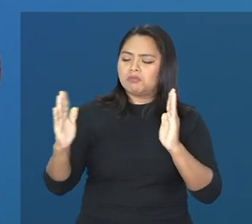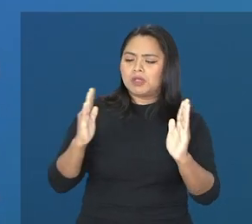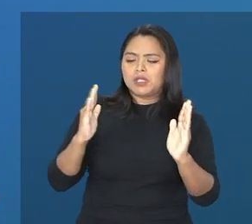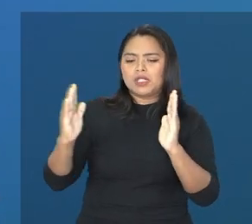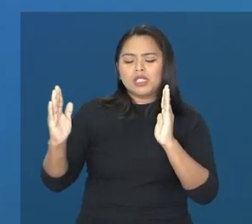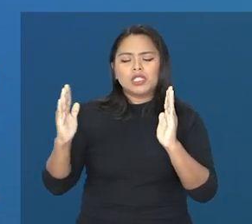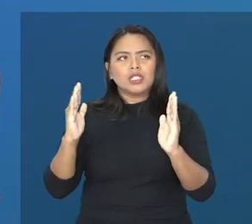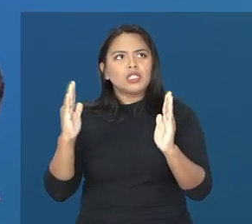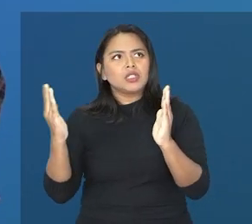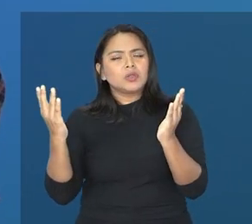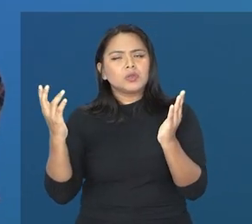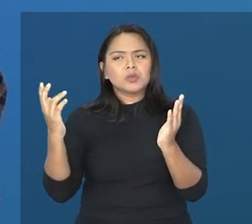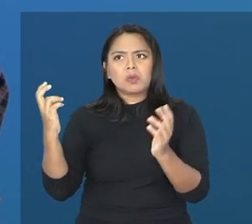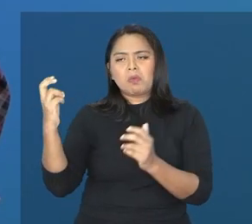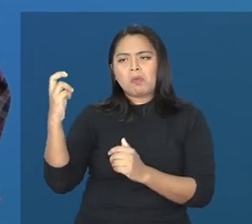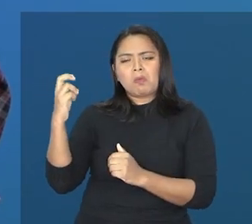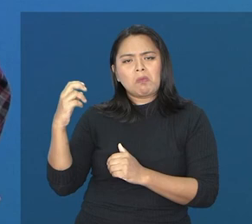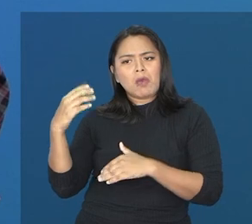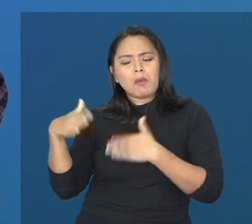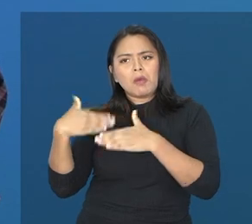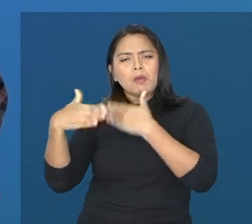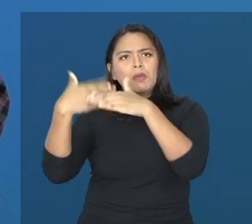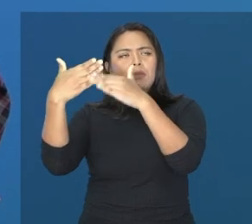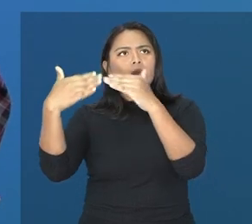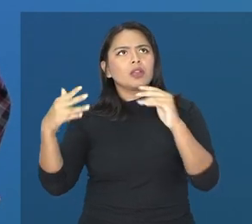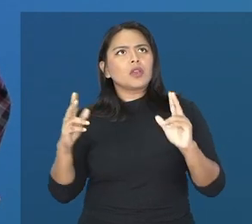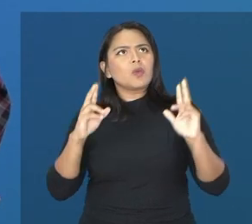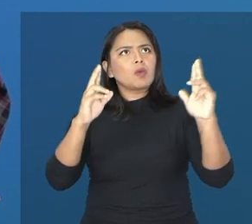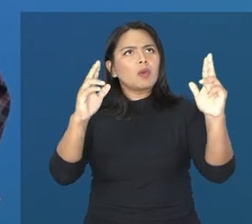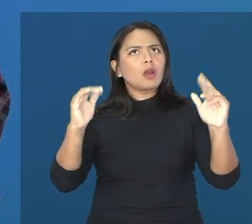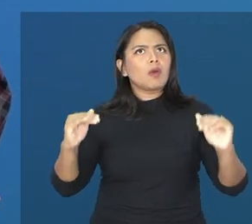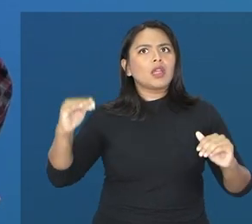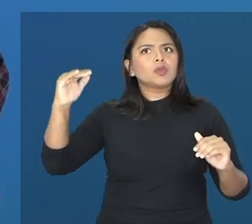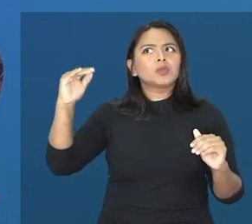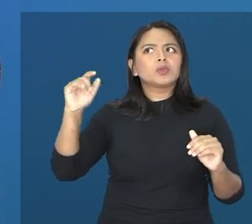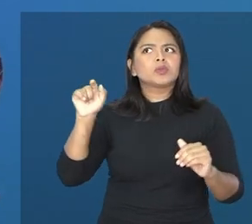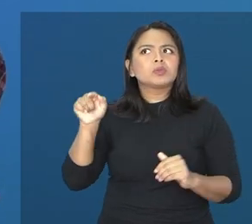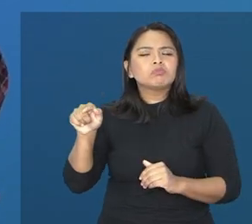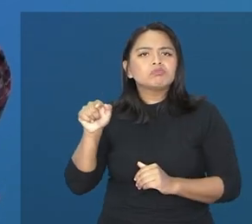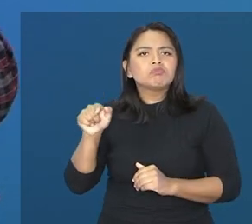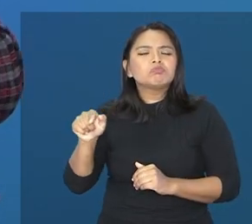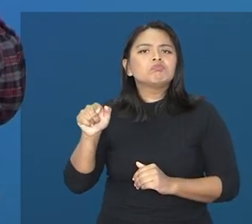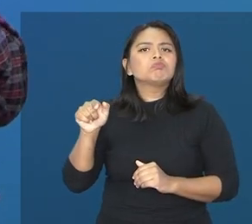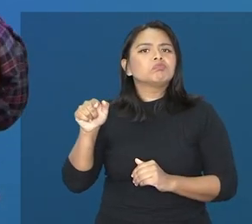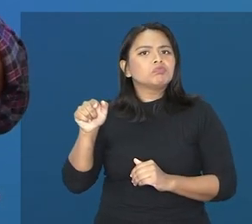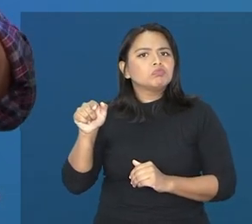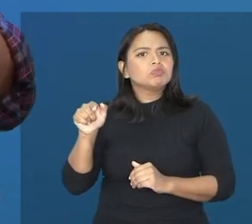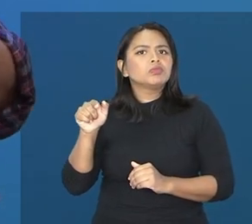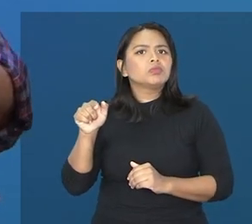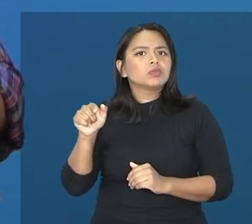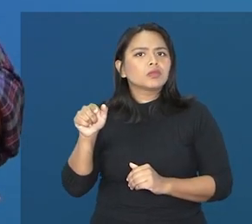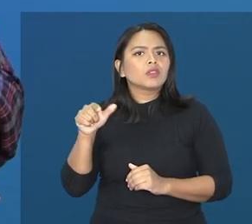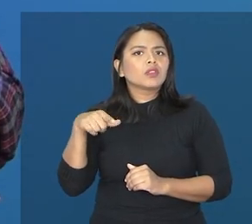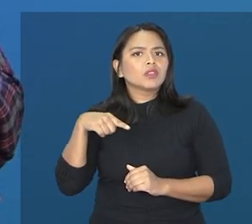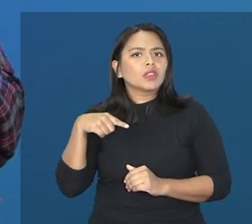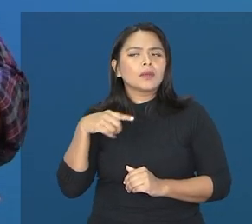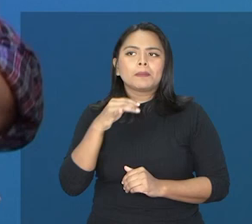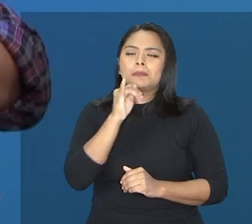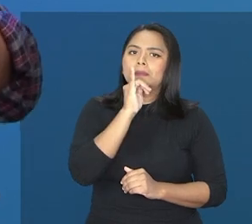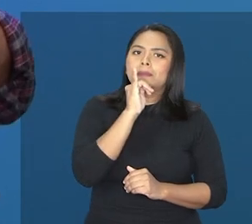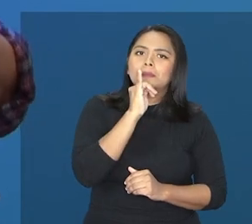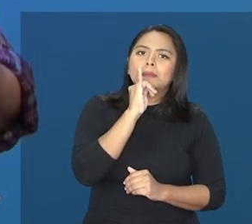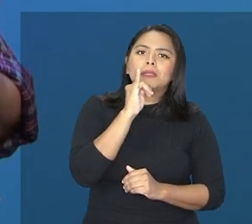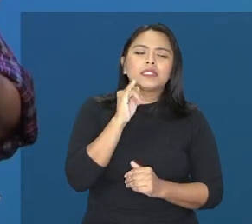semelhante ao de uma pessoa adulta, ou de um adolescente, aí nós dizemos, inclusive, com algum tipo de produção,